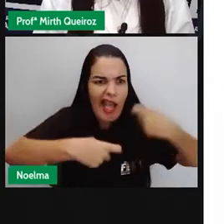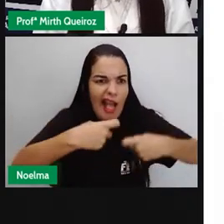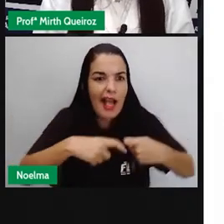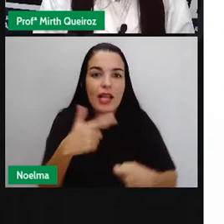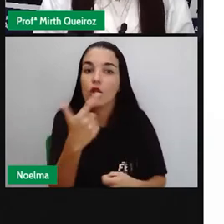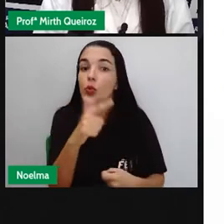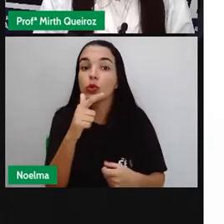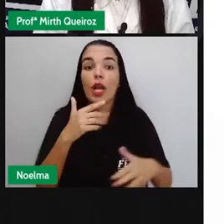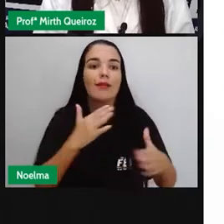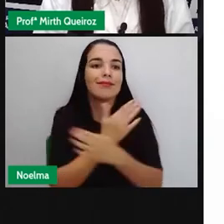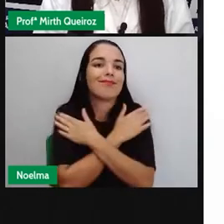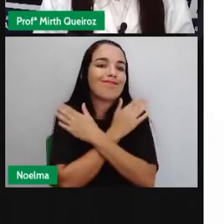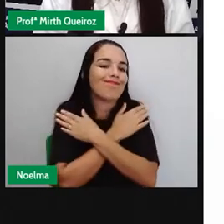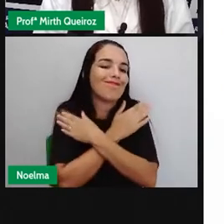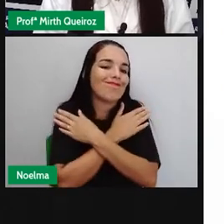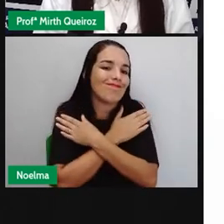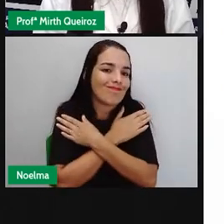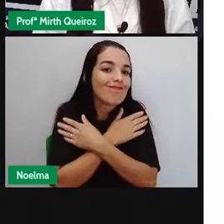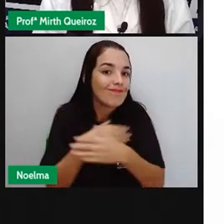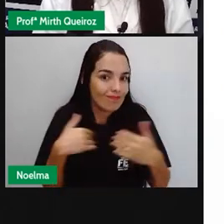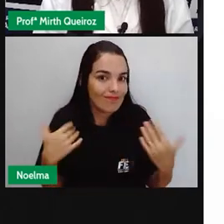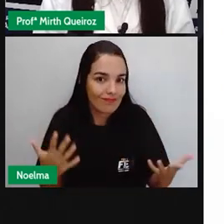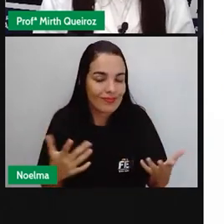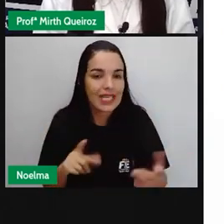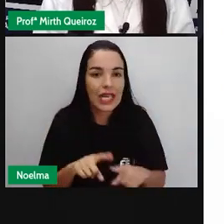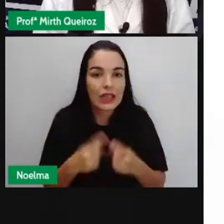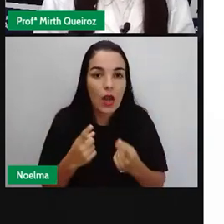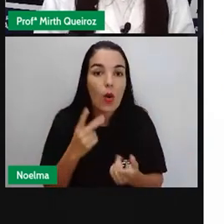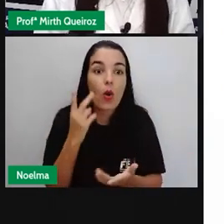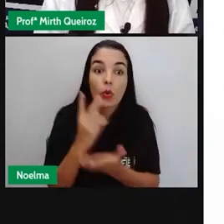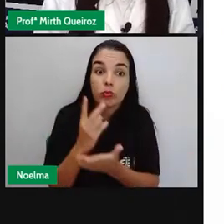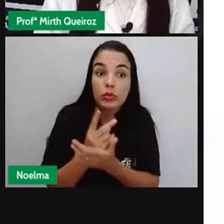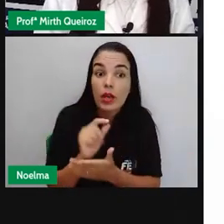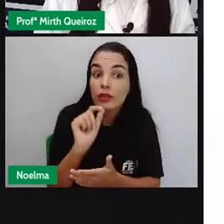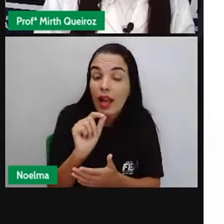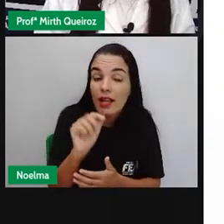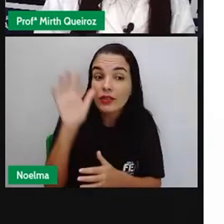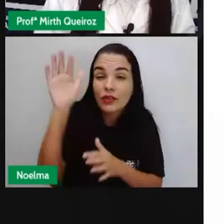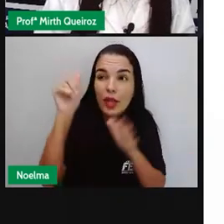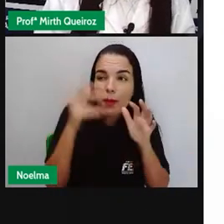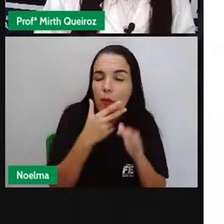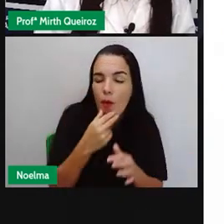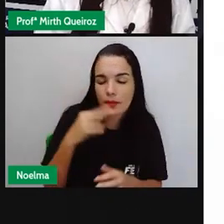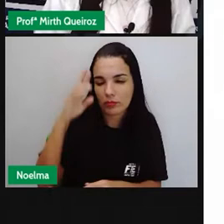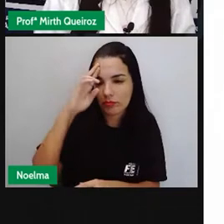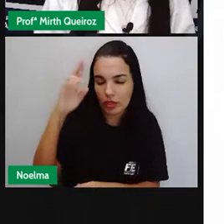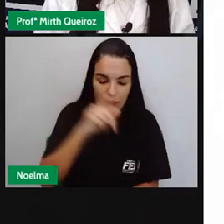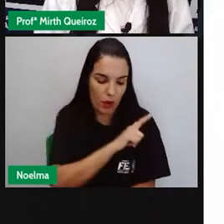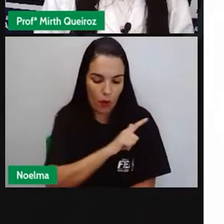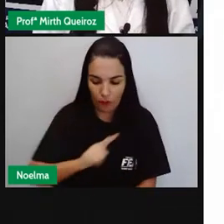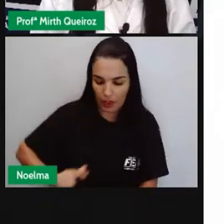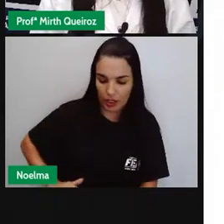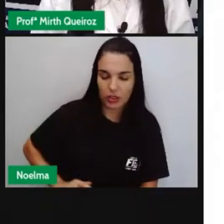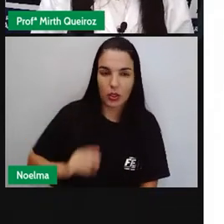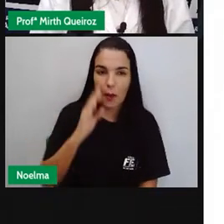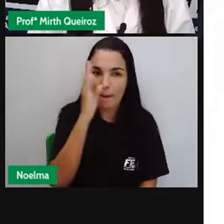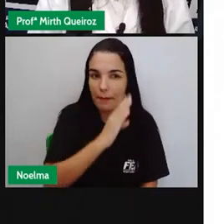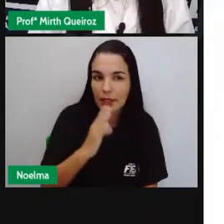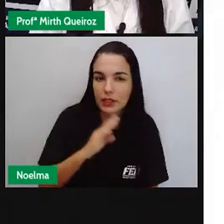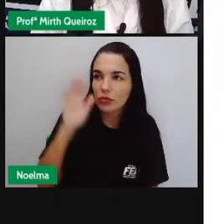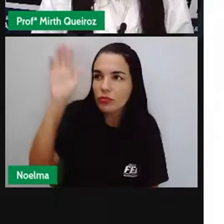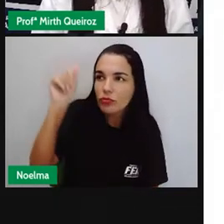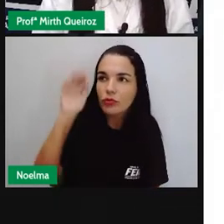sem emprego na Alemanha devastada. E assim, D. Pedro I trouxe esses